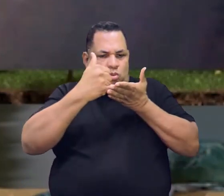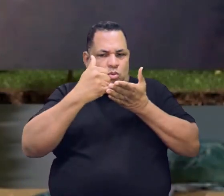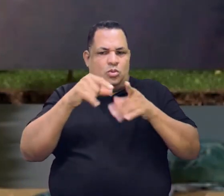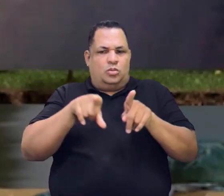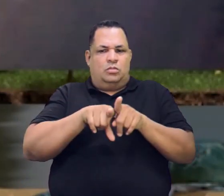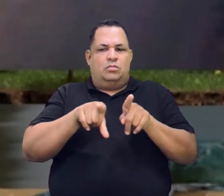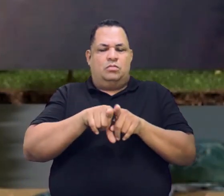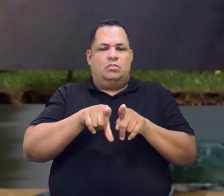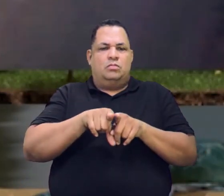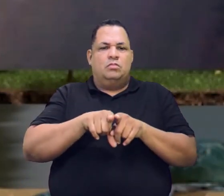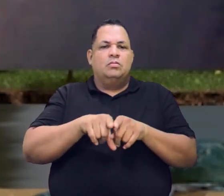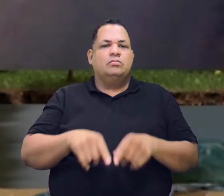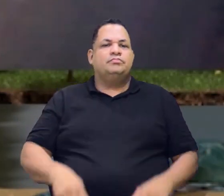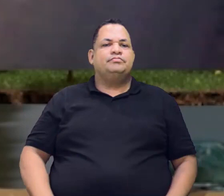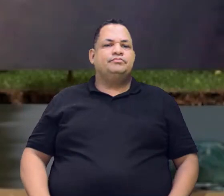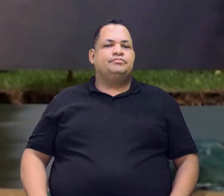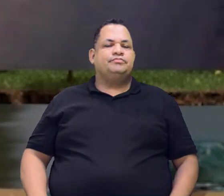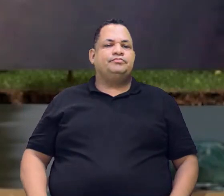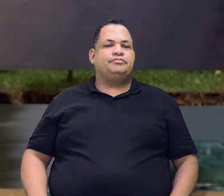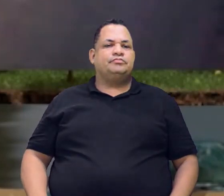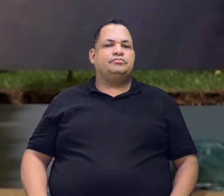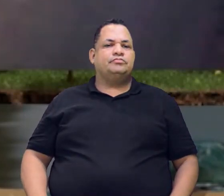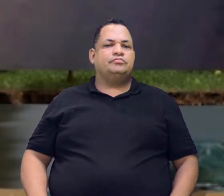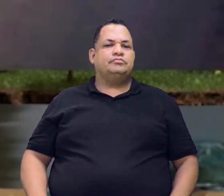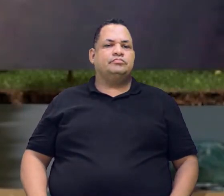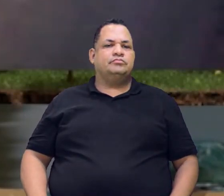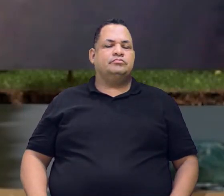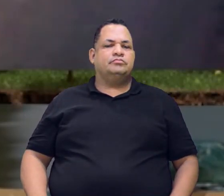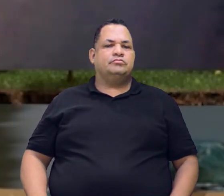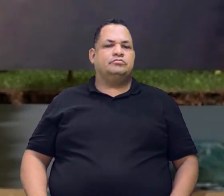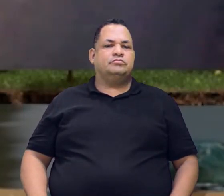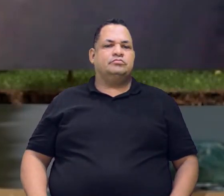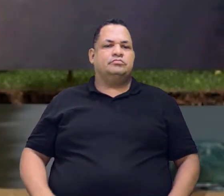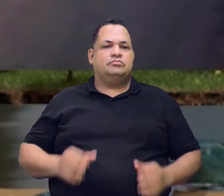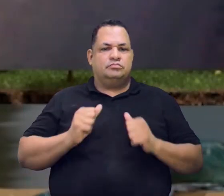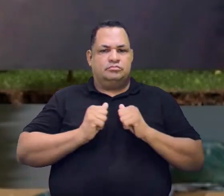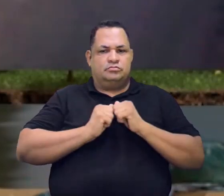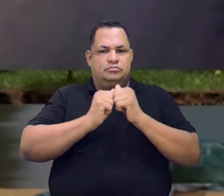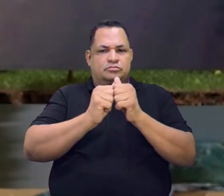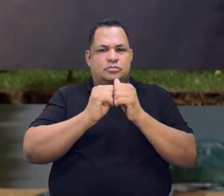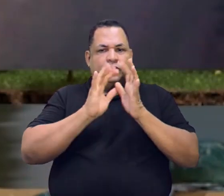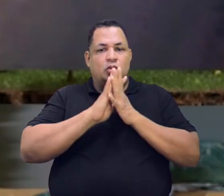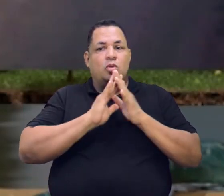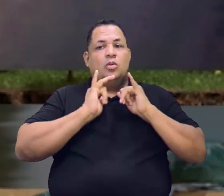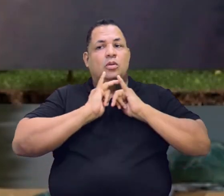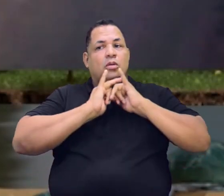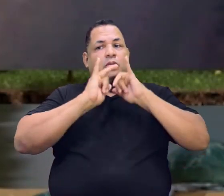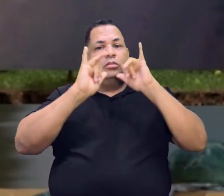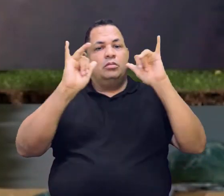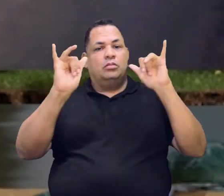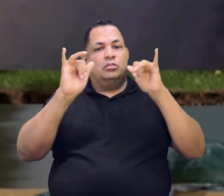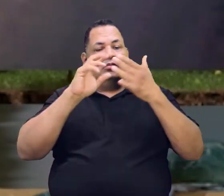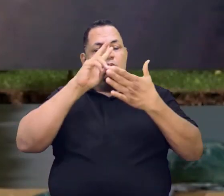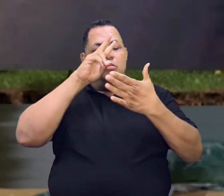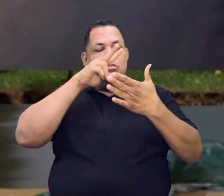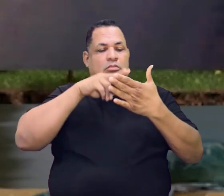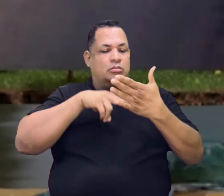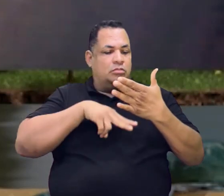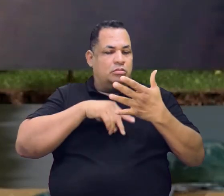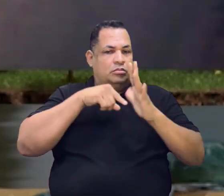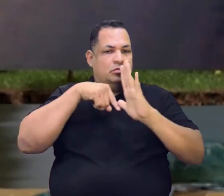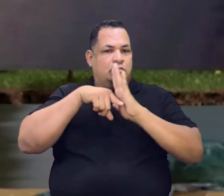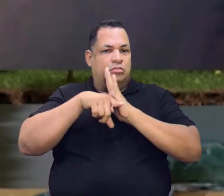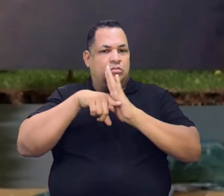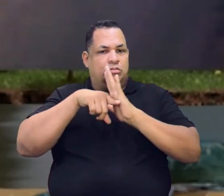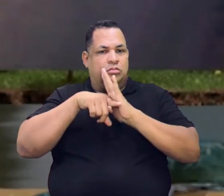Também. Também. E isso vai dar muito por um pra manga. Então, acompanhe os noticiários, faça algumas leituras, faça